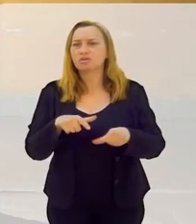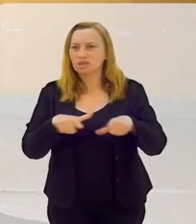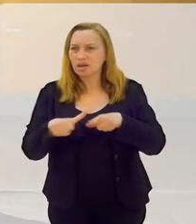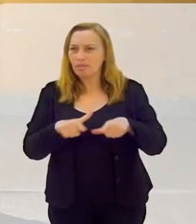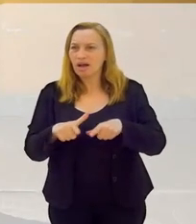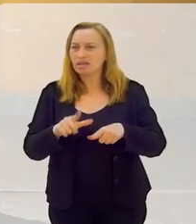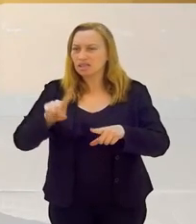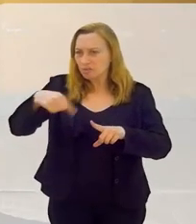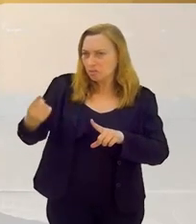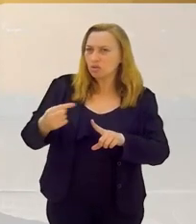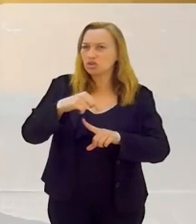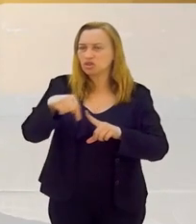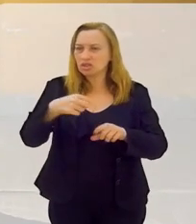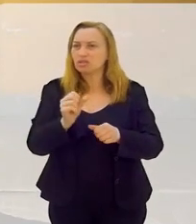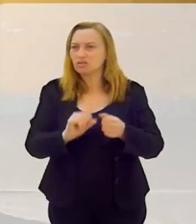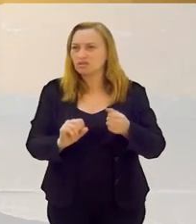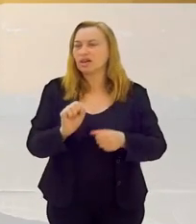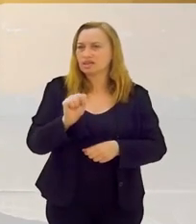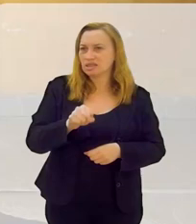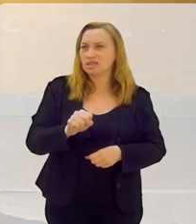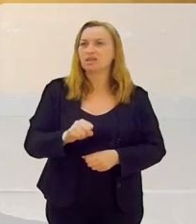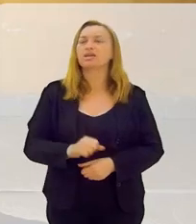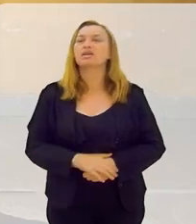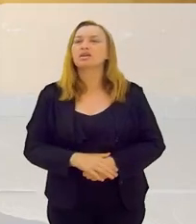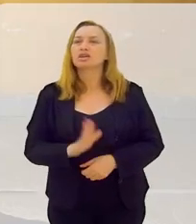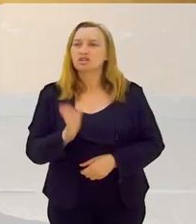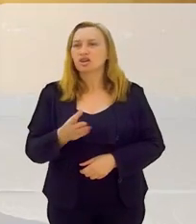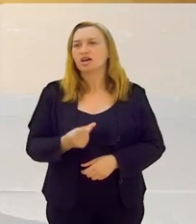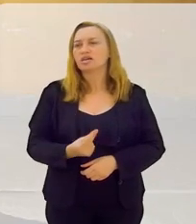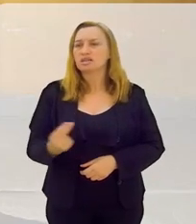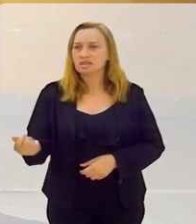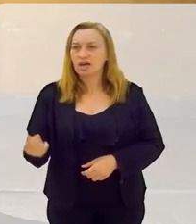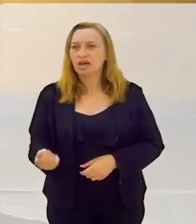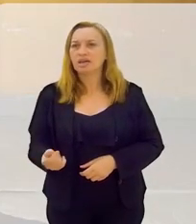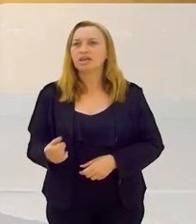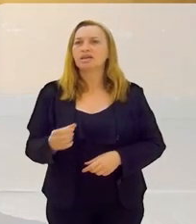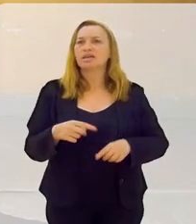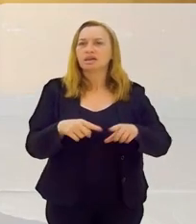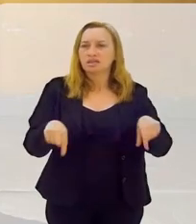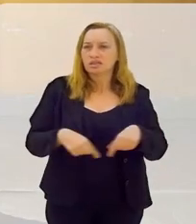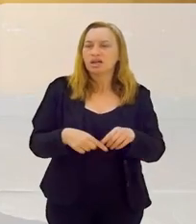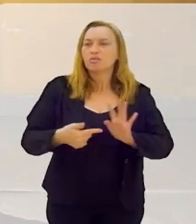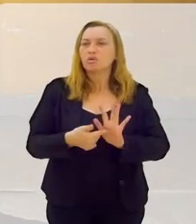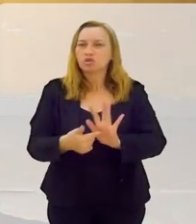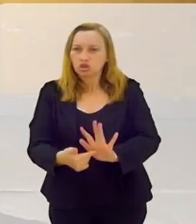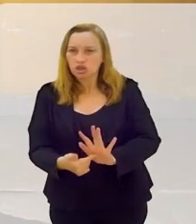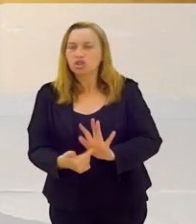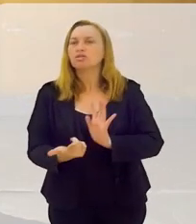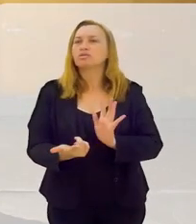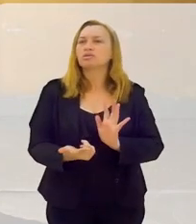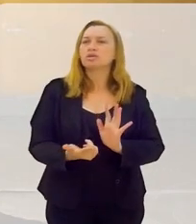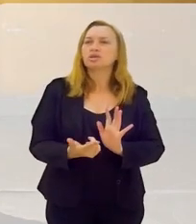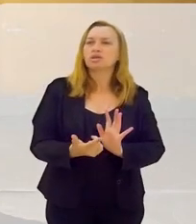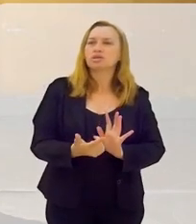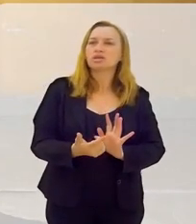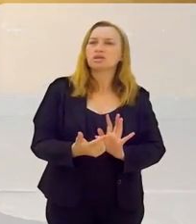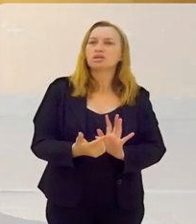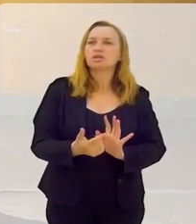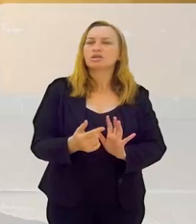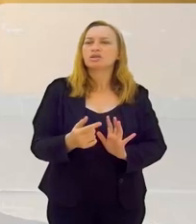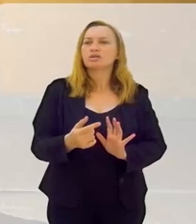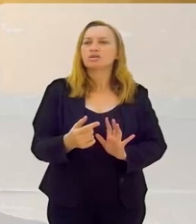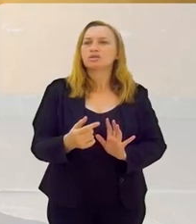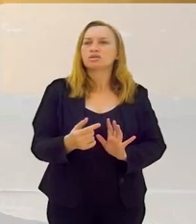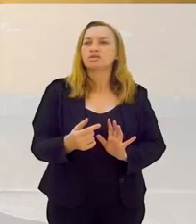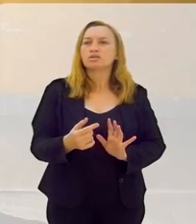assim que fazem, o santo, Sim, é. O Ogã e a Eked, eles já saem na sala, confirmados com o cargo dele, como o Ogã e a Eked, que